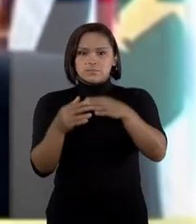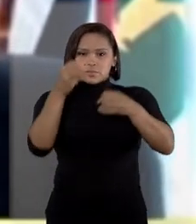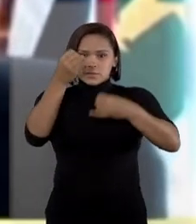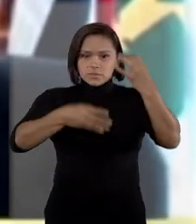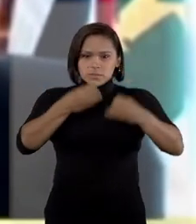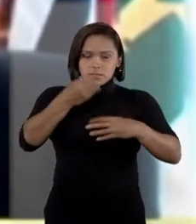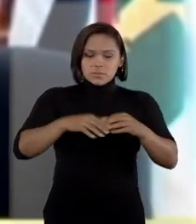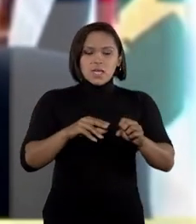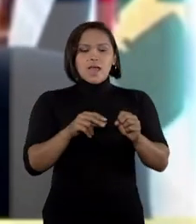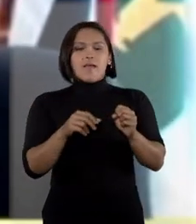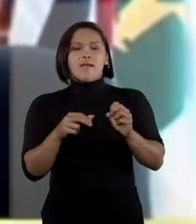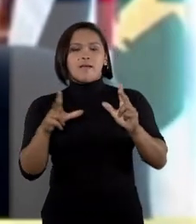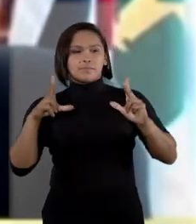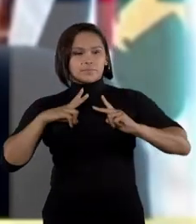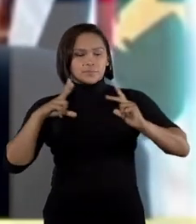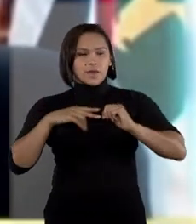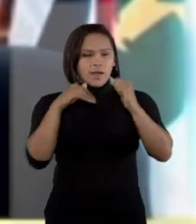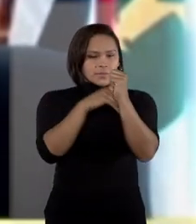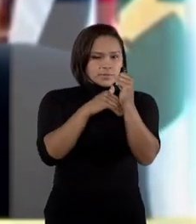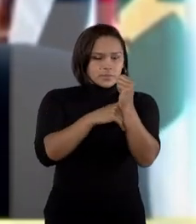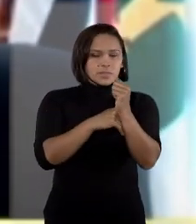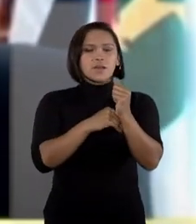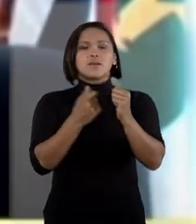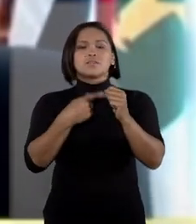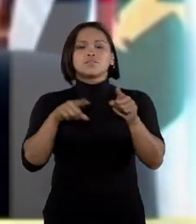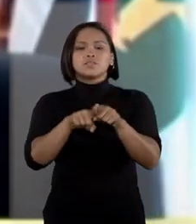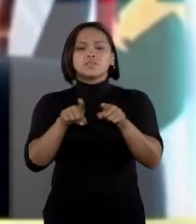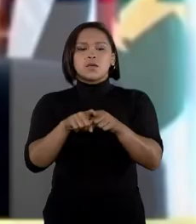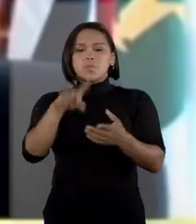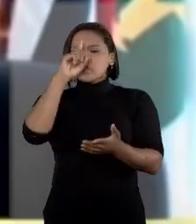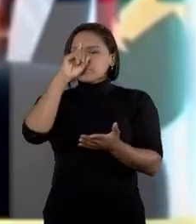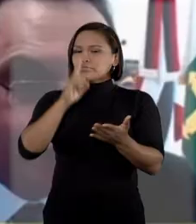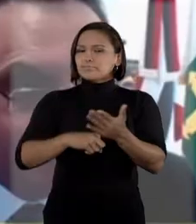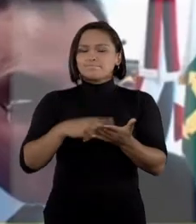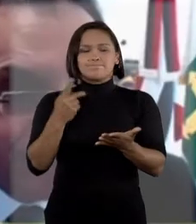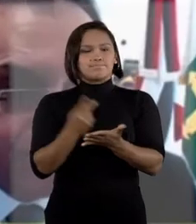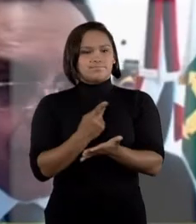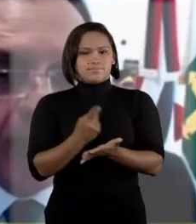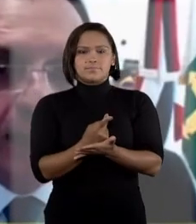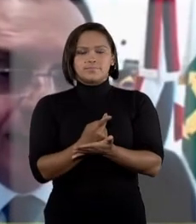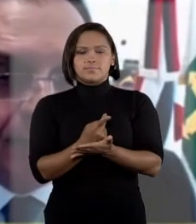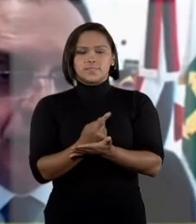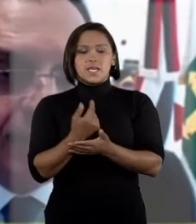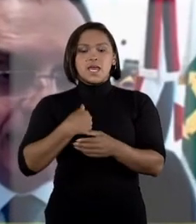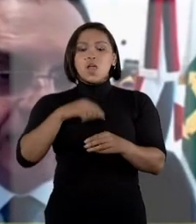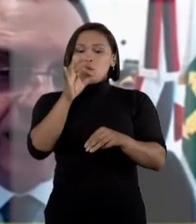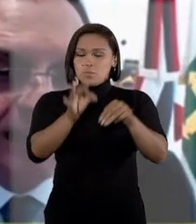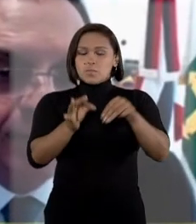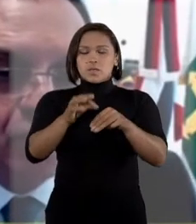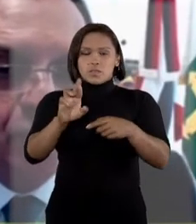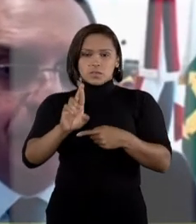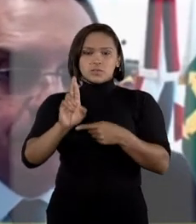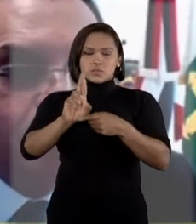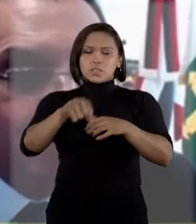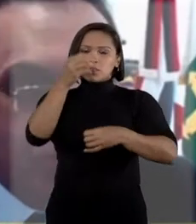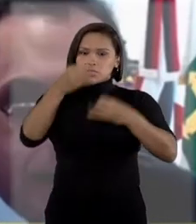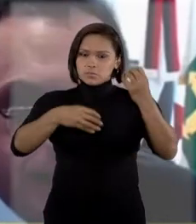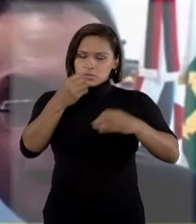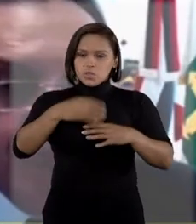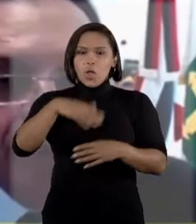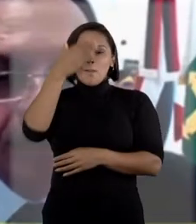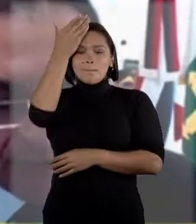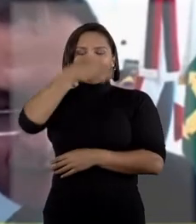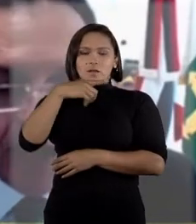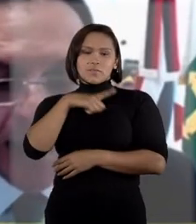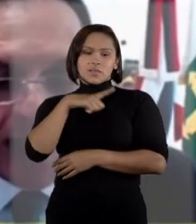invasão de privacidade determinada por juízo sabidamente incompetente. Segundo Reinaldo Soares da Fonseca, quem produz provas